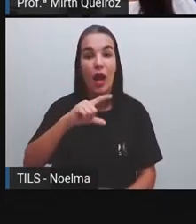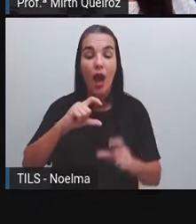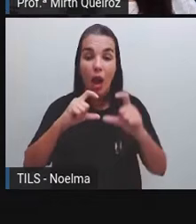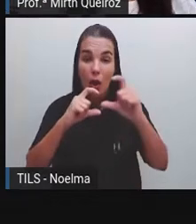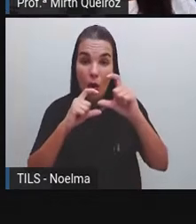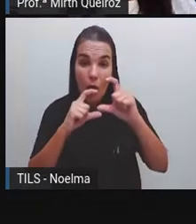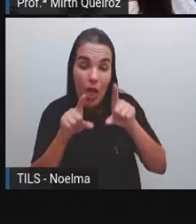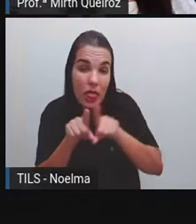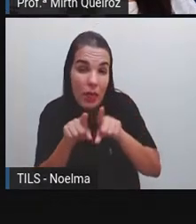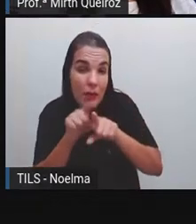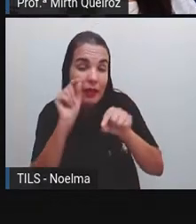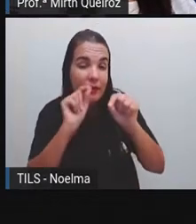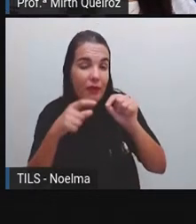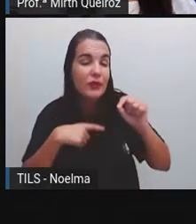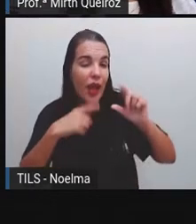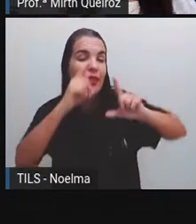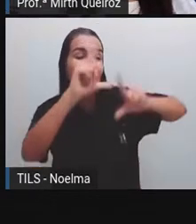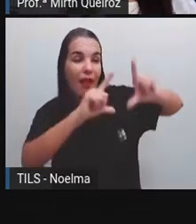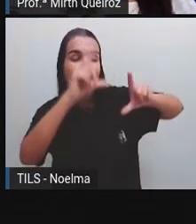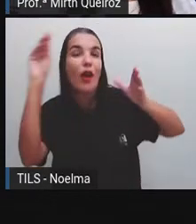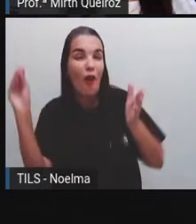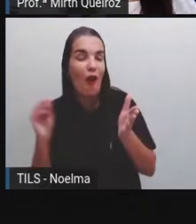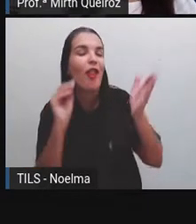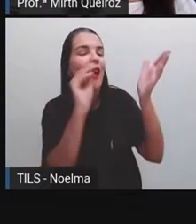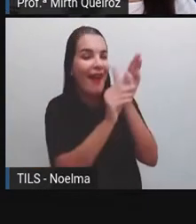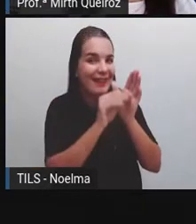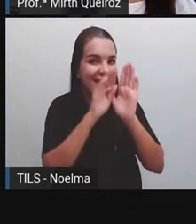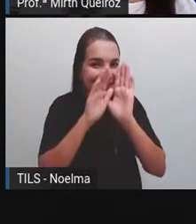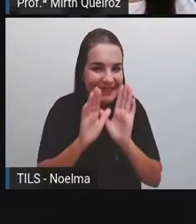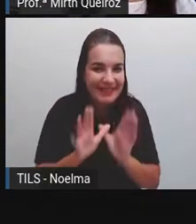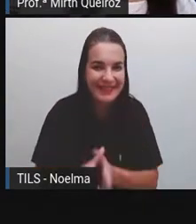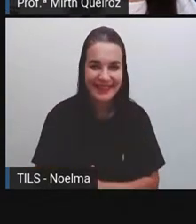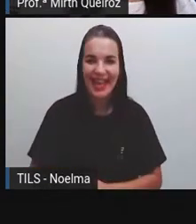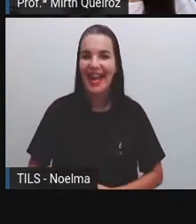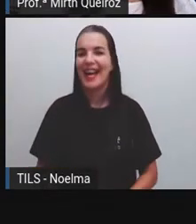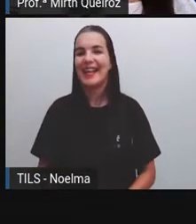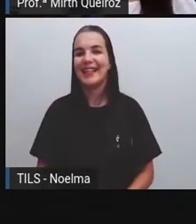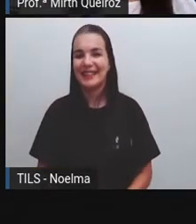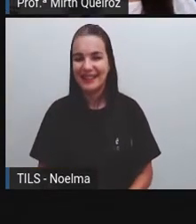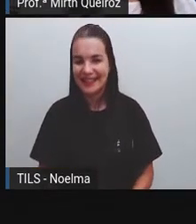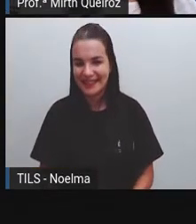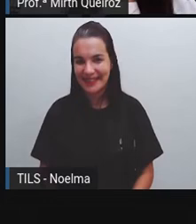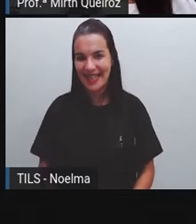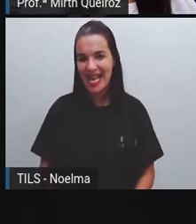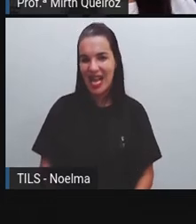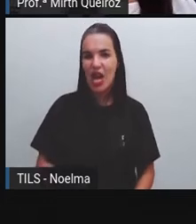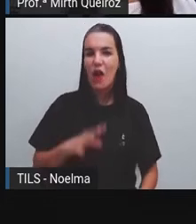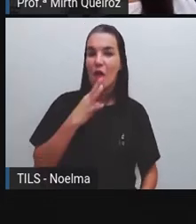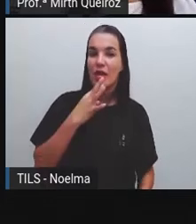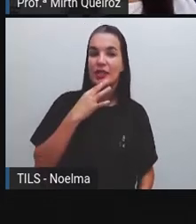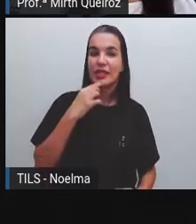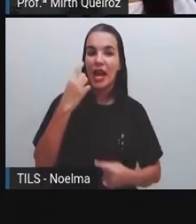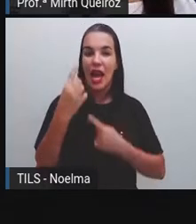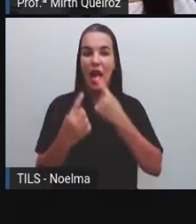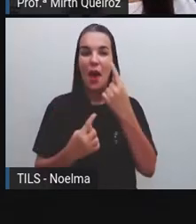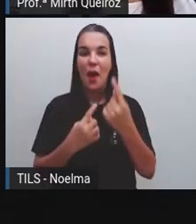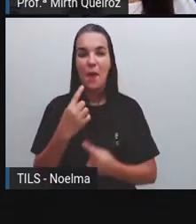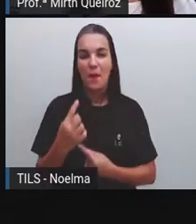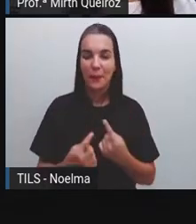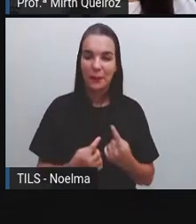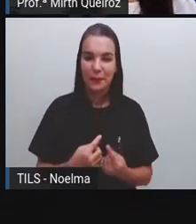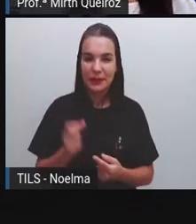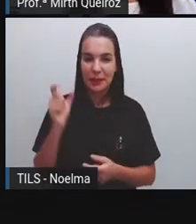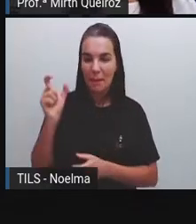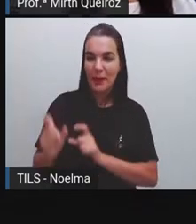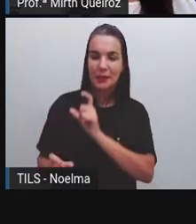um programa de televisão, né? Onde a gente pode aí conhecer esses personagens aí